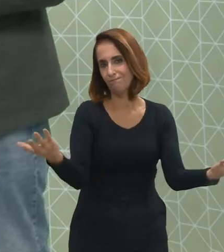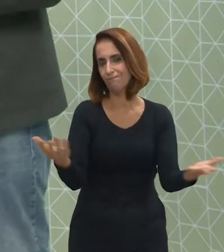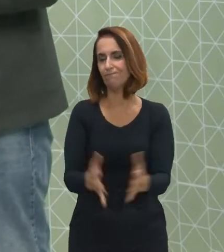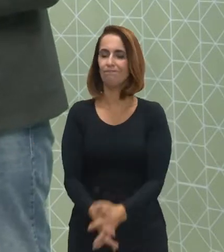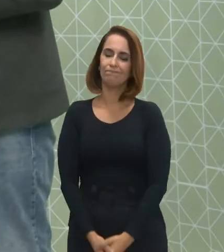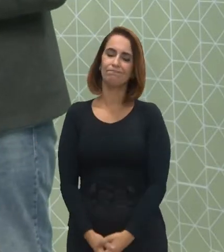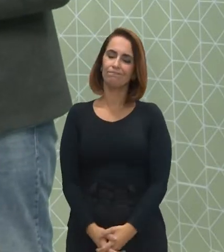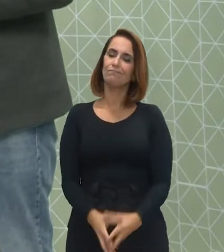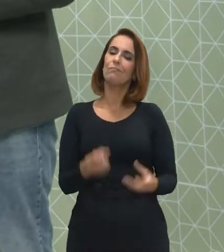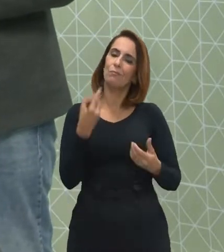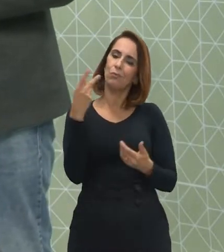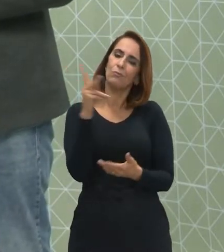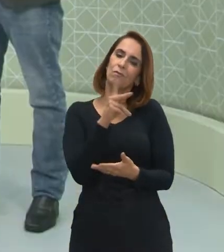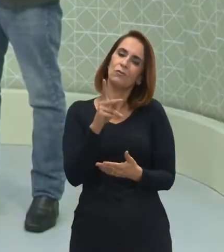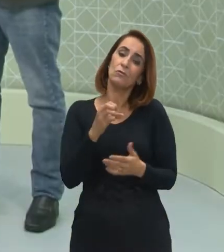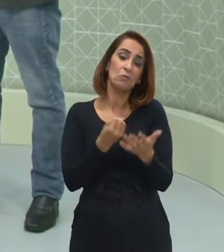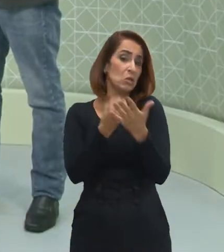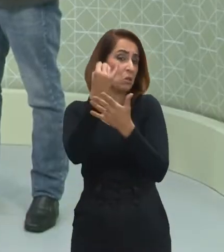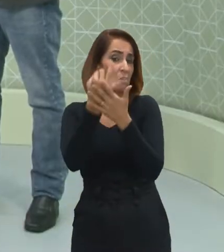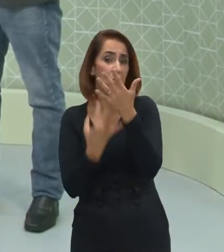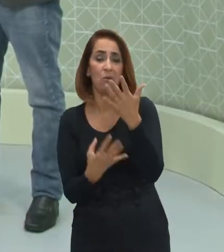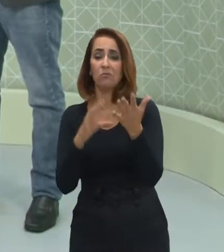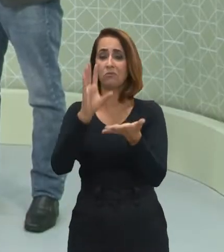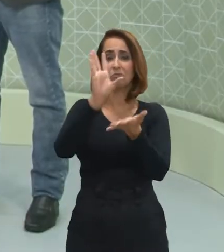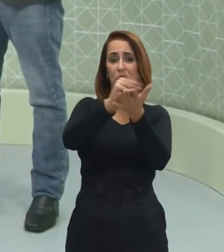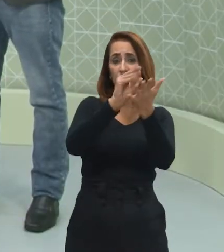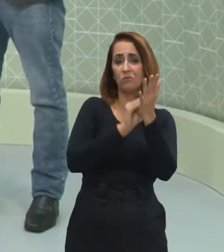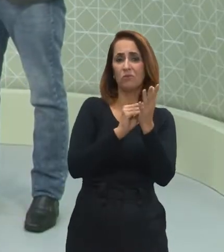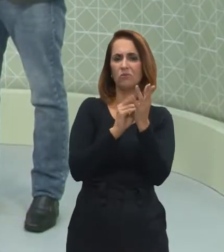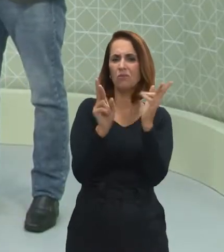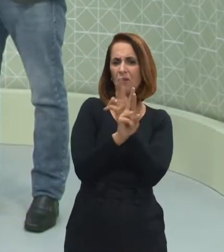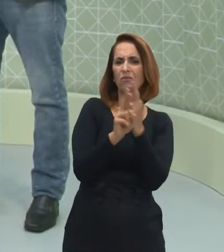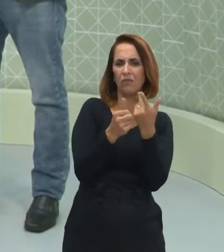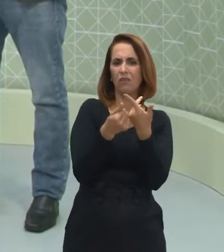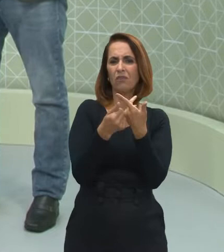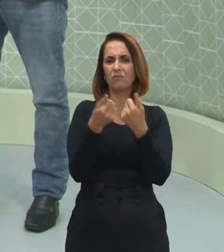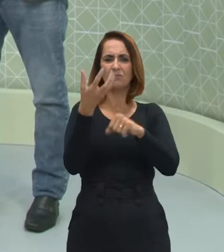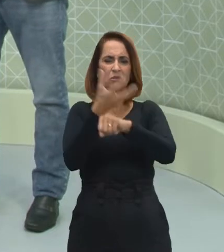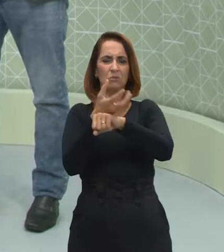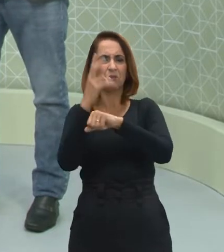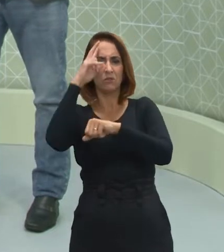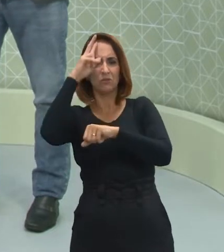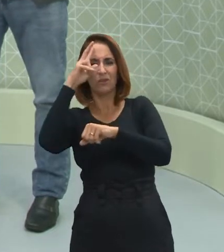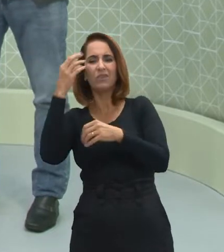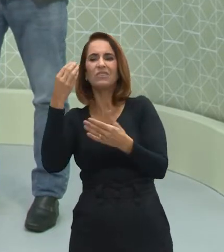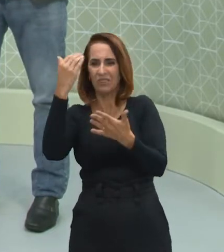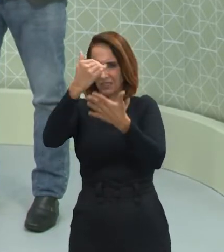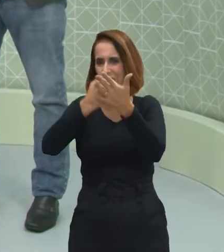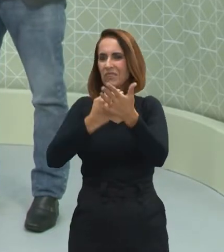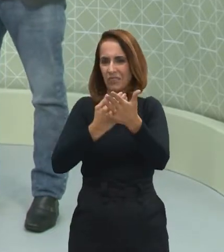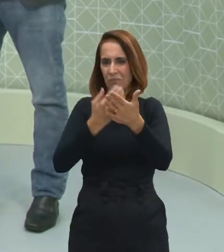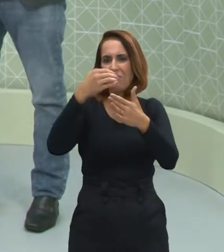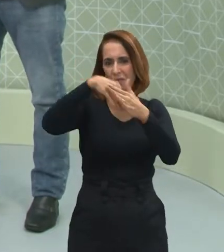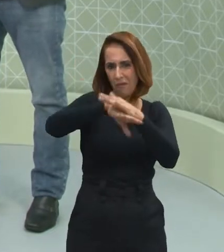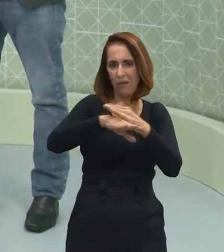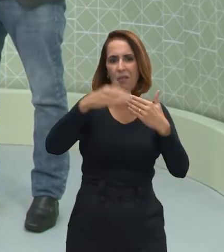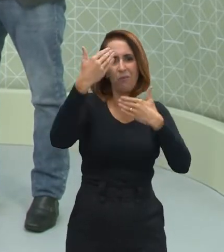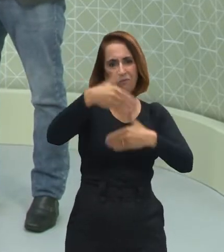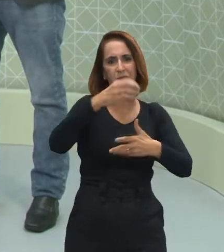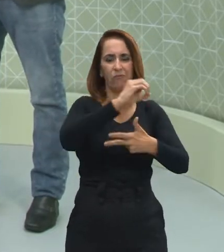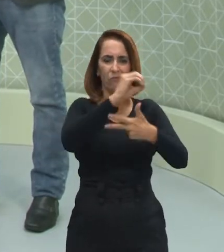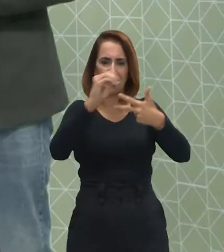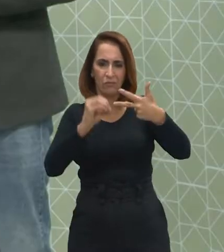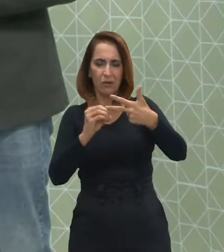Muito bom, professor. E quais são os conteúdos relacionados à disciplina de História que costumam cair mais nas provas do Enem?